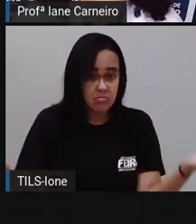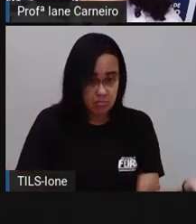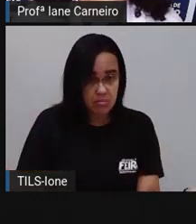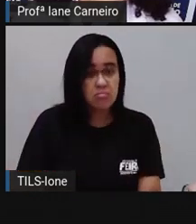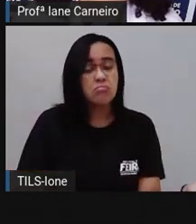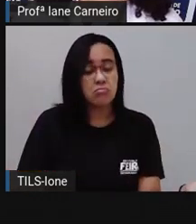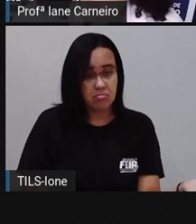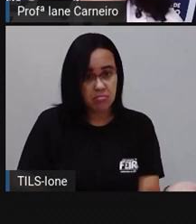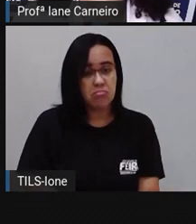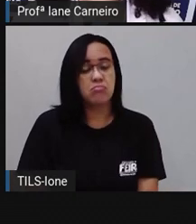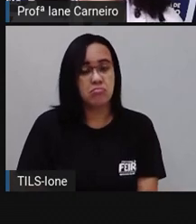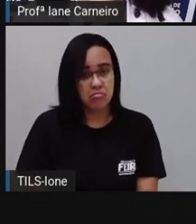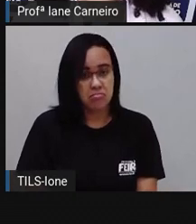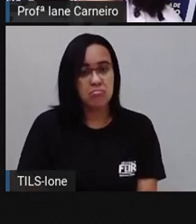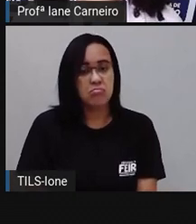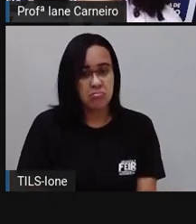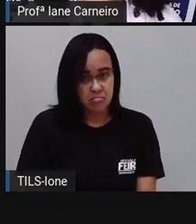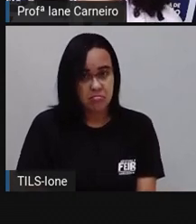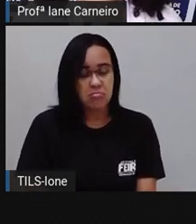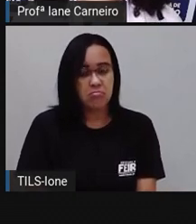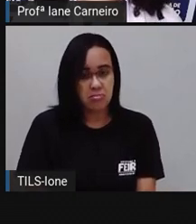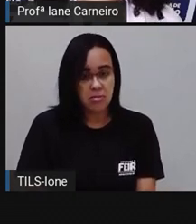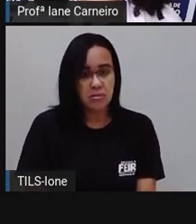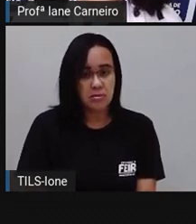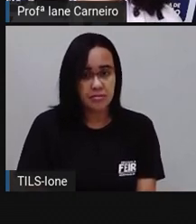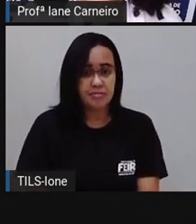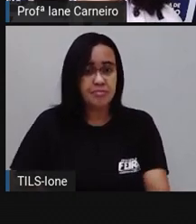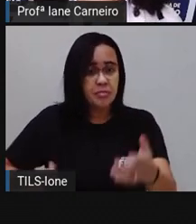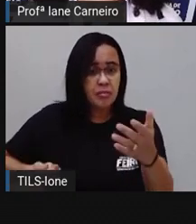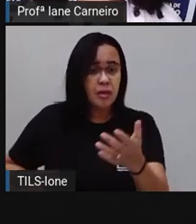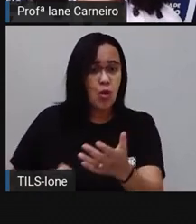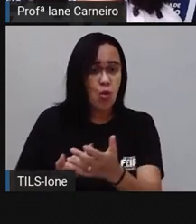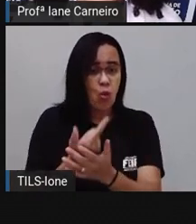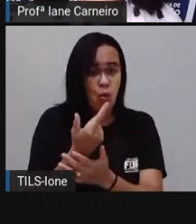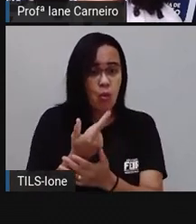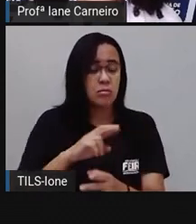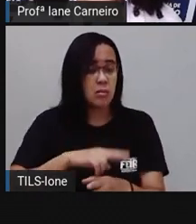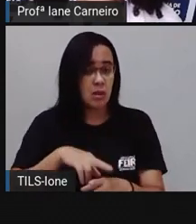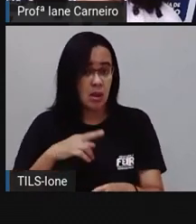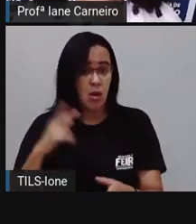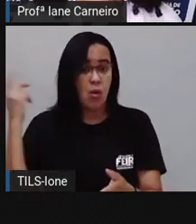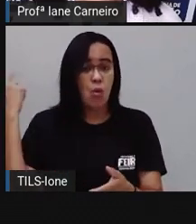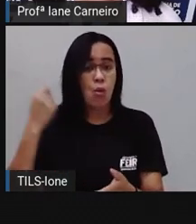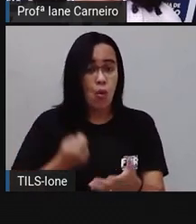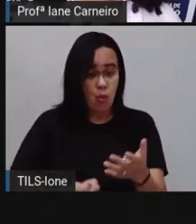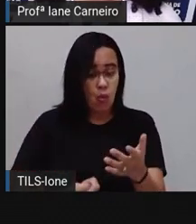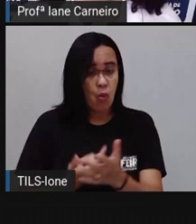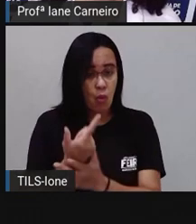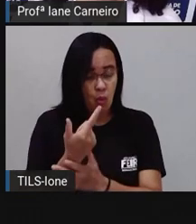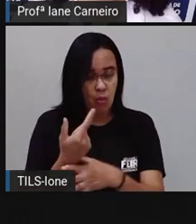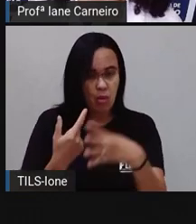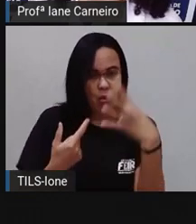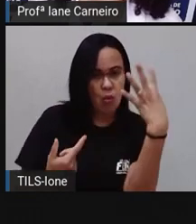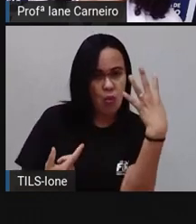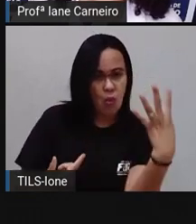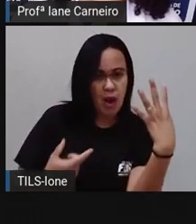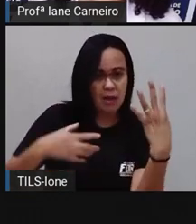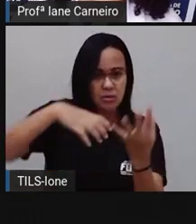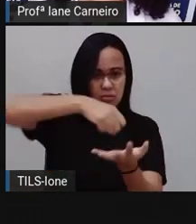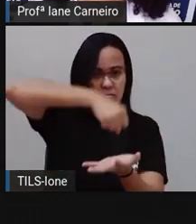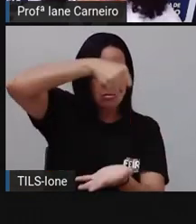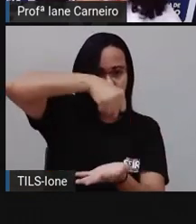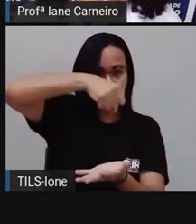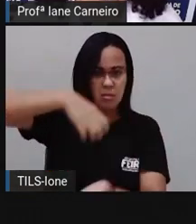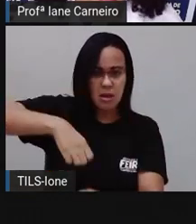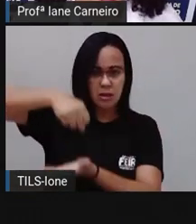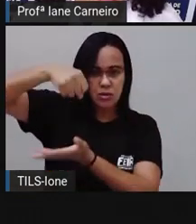Se por acaso um cliente compre quatro redes de tomate. Vou duplicar